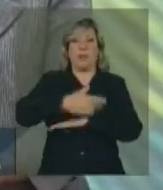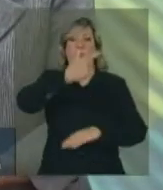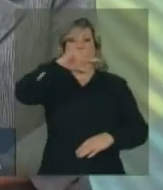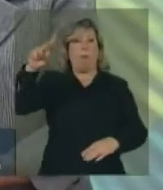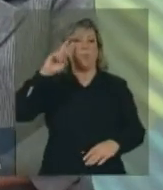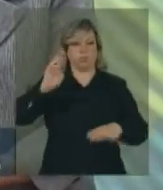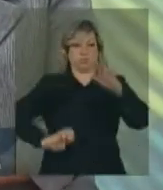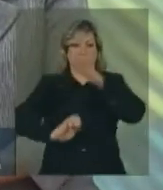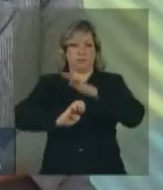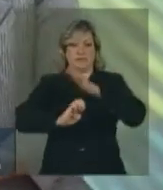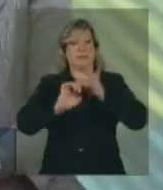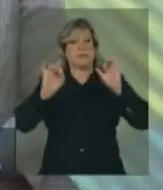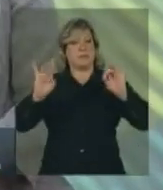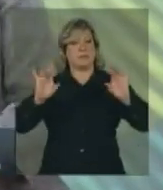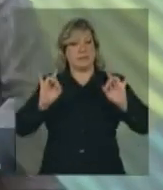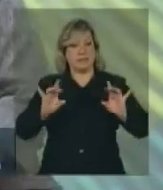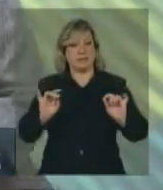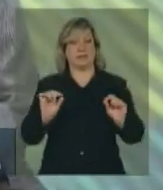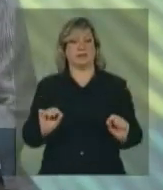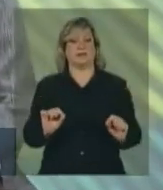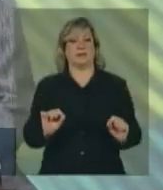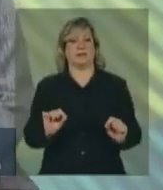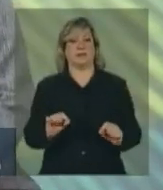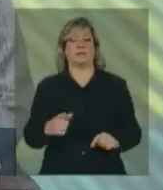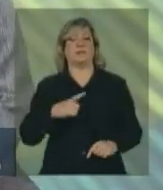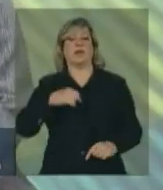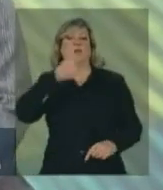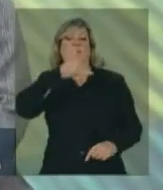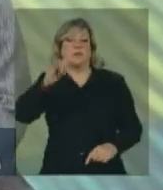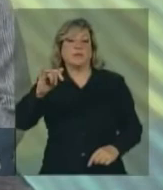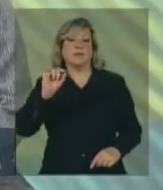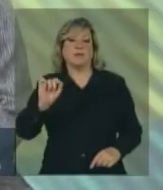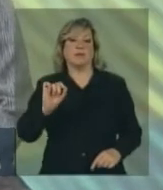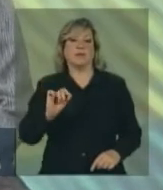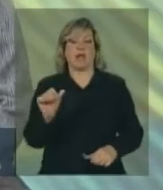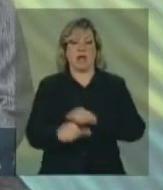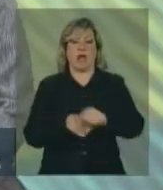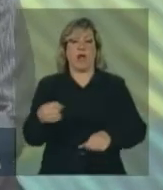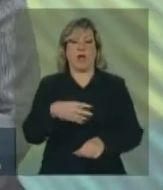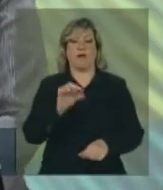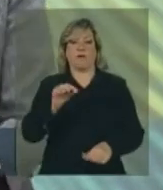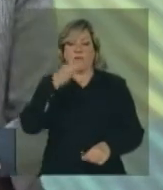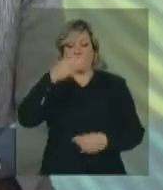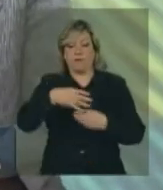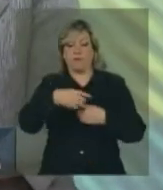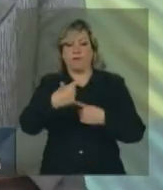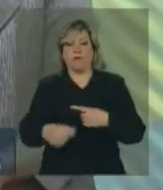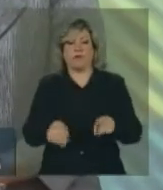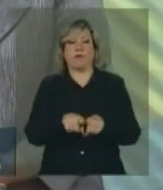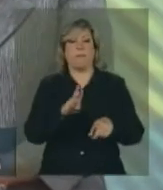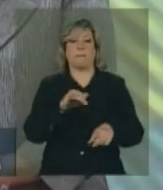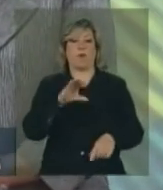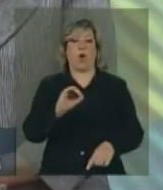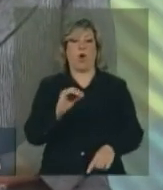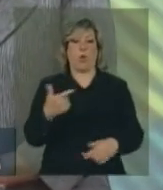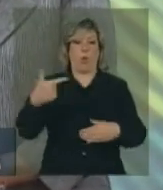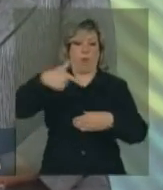especializadas em energia renovável na área de biocombustíveis.